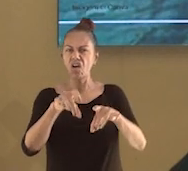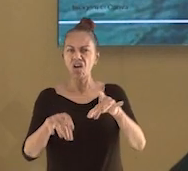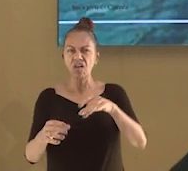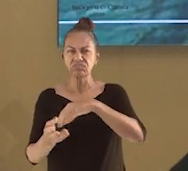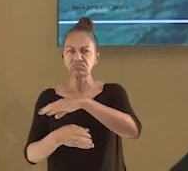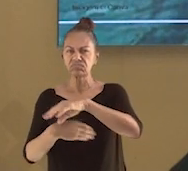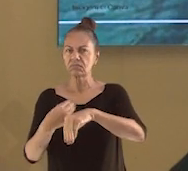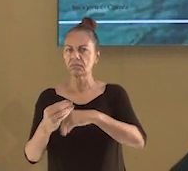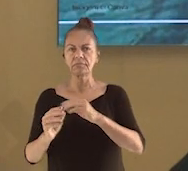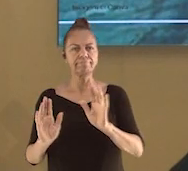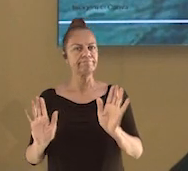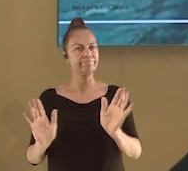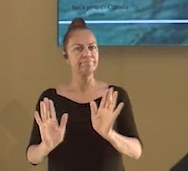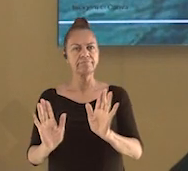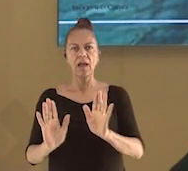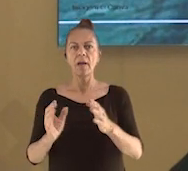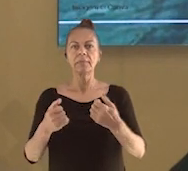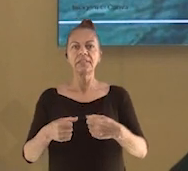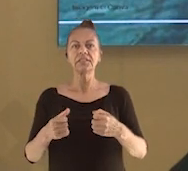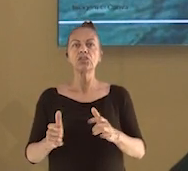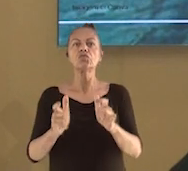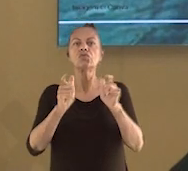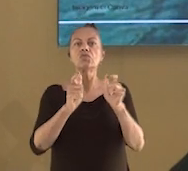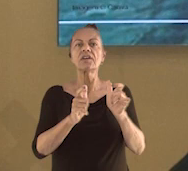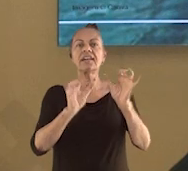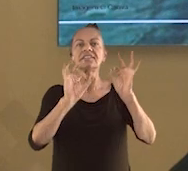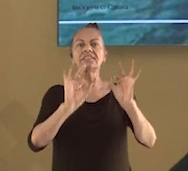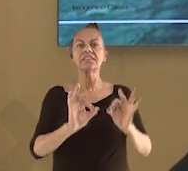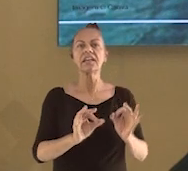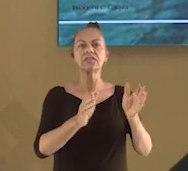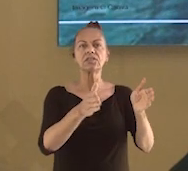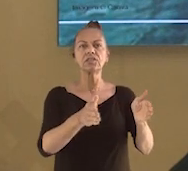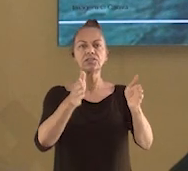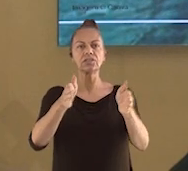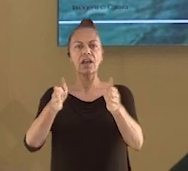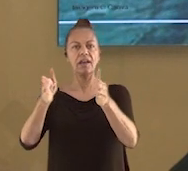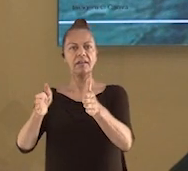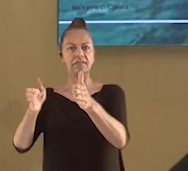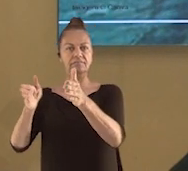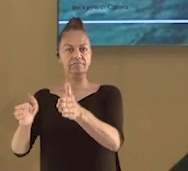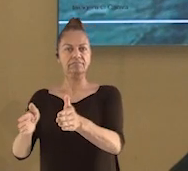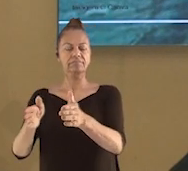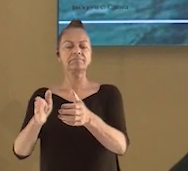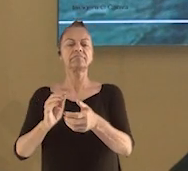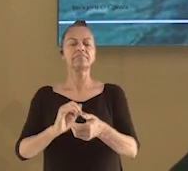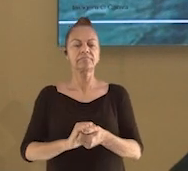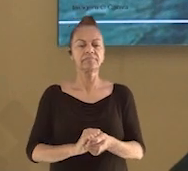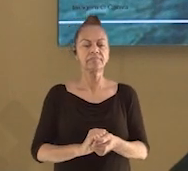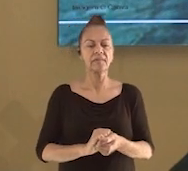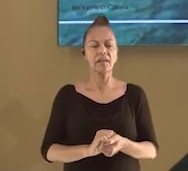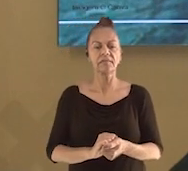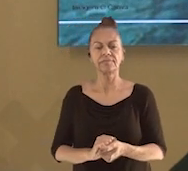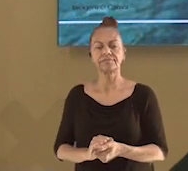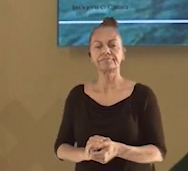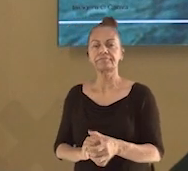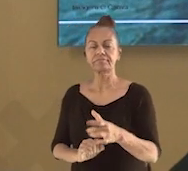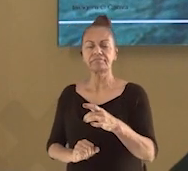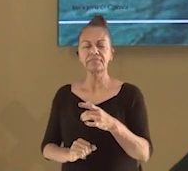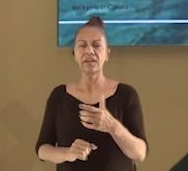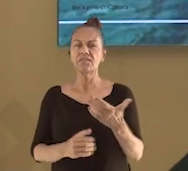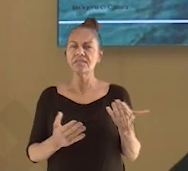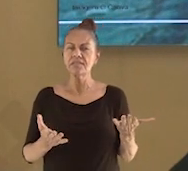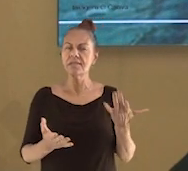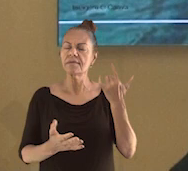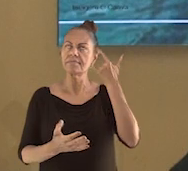Afinal, todo lixo causa impactos. Mas você já parou para pensar nos impactos que um lixinho